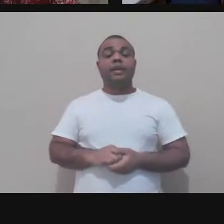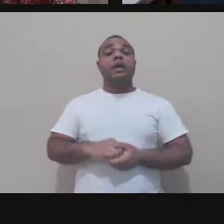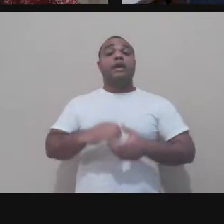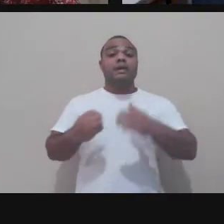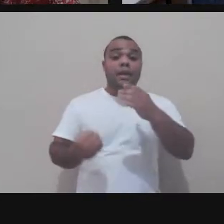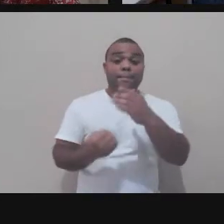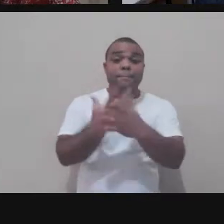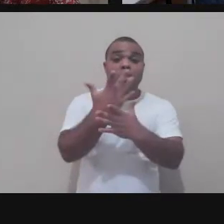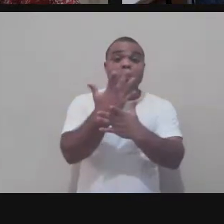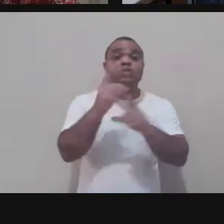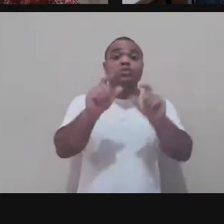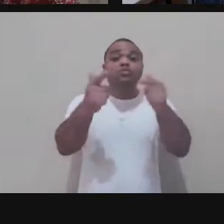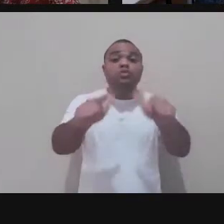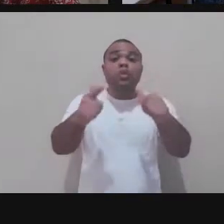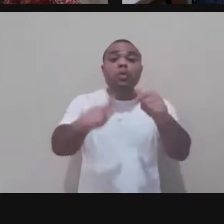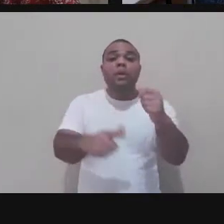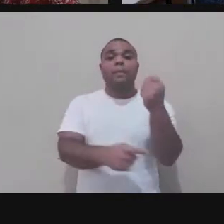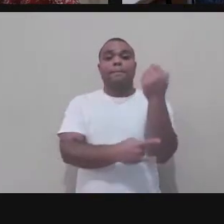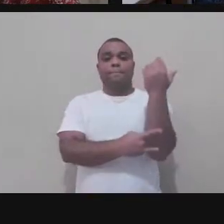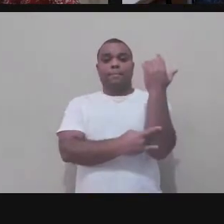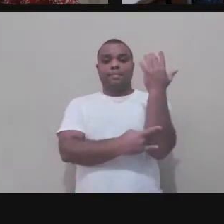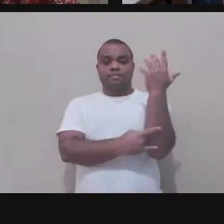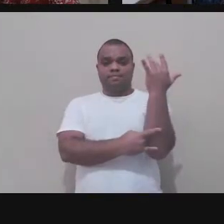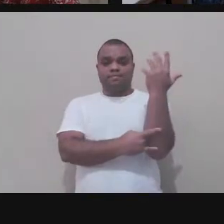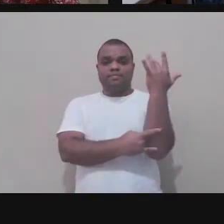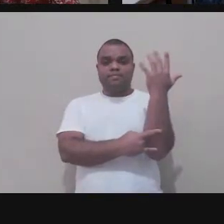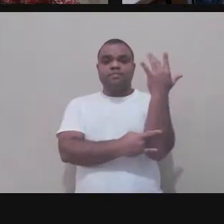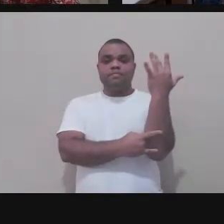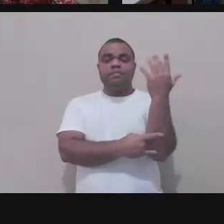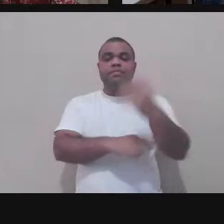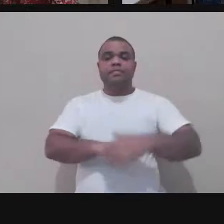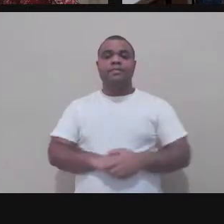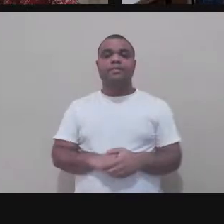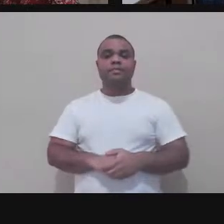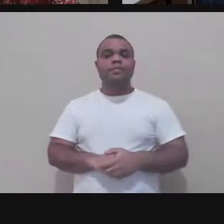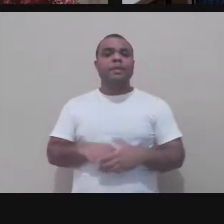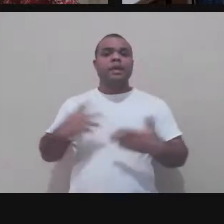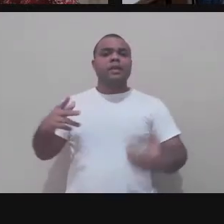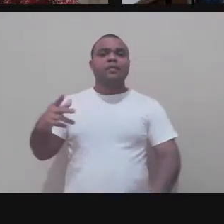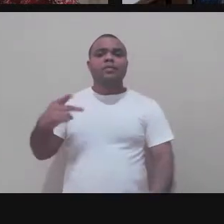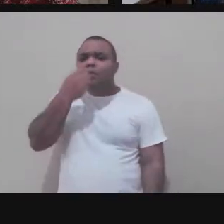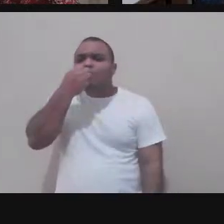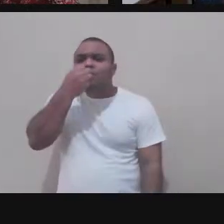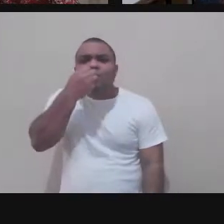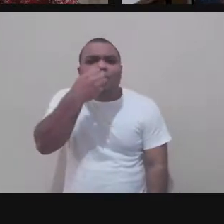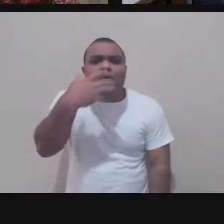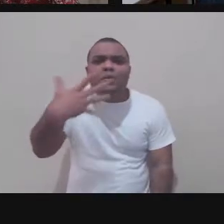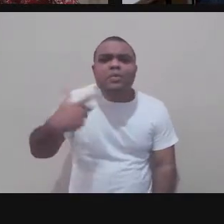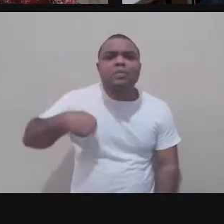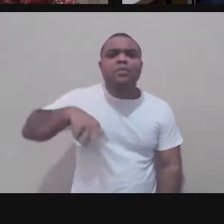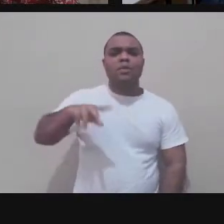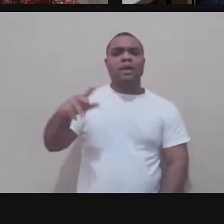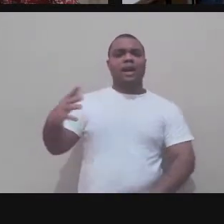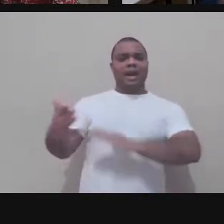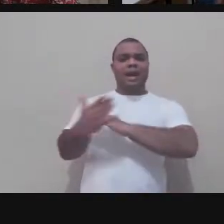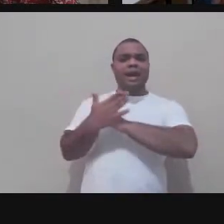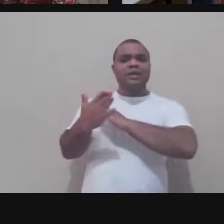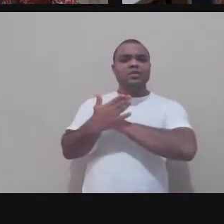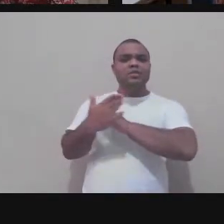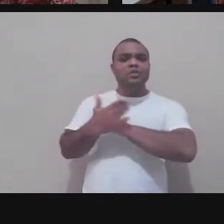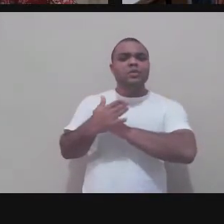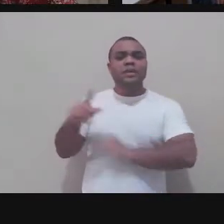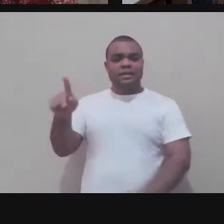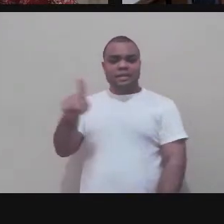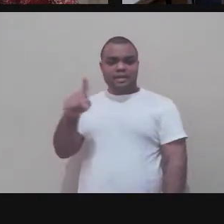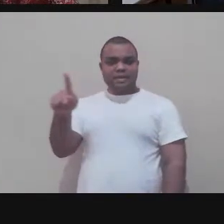incrível esse minicurso com o Jorgen, porque ele trouxe para a gente uma visão que conectava a intermedialidade com o